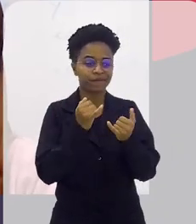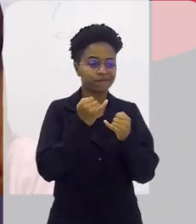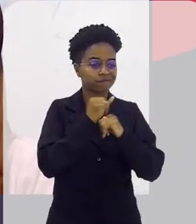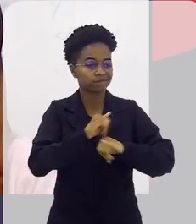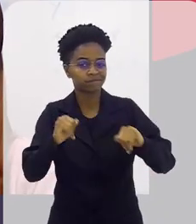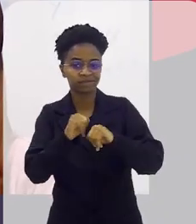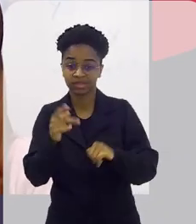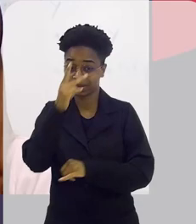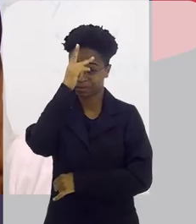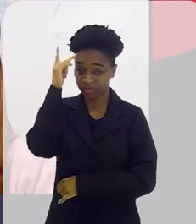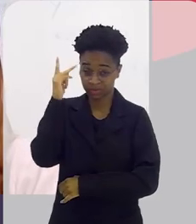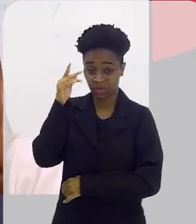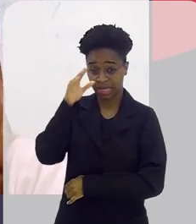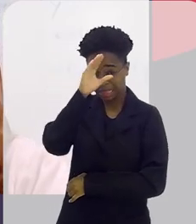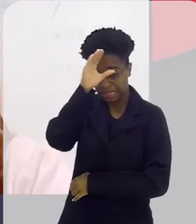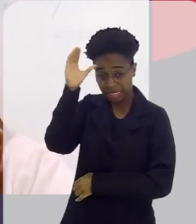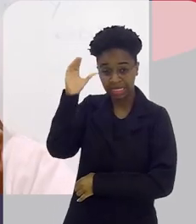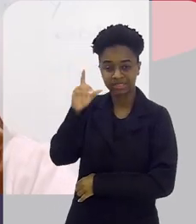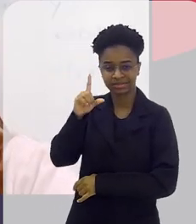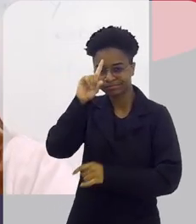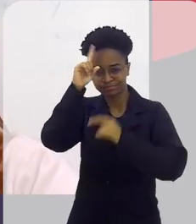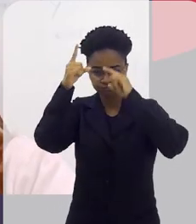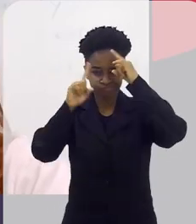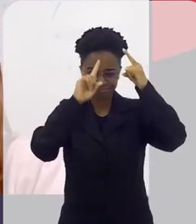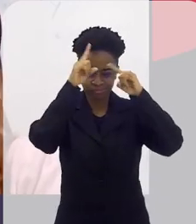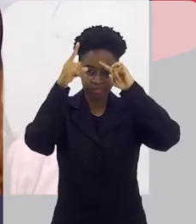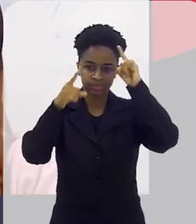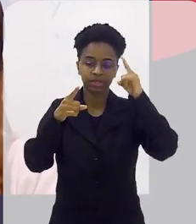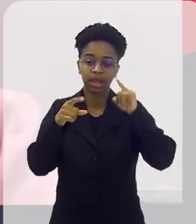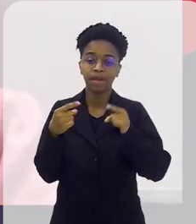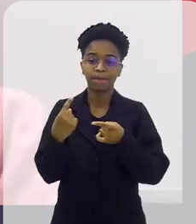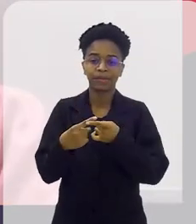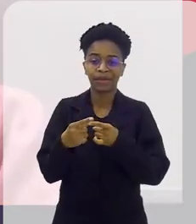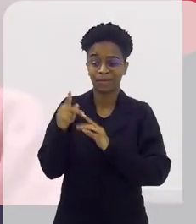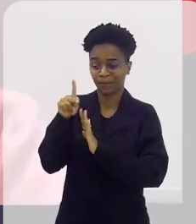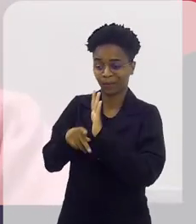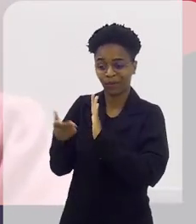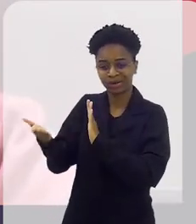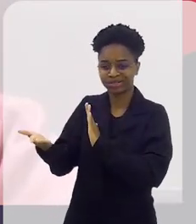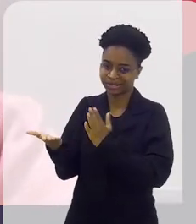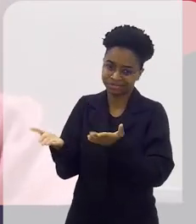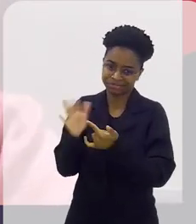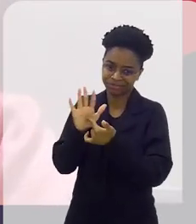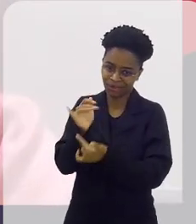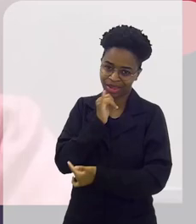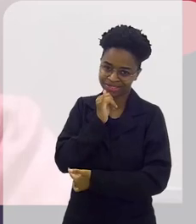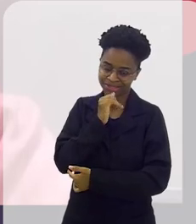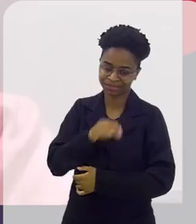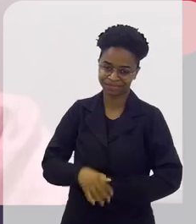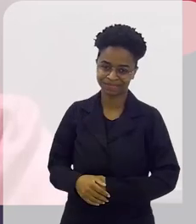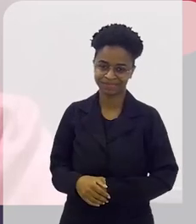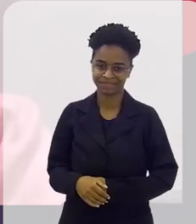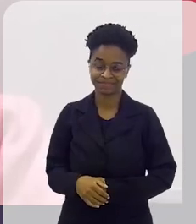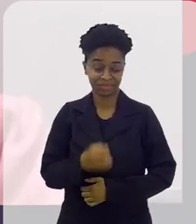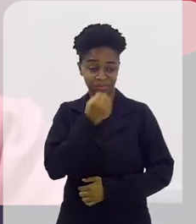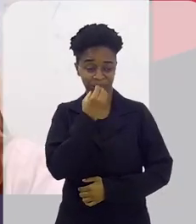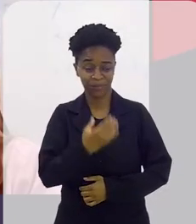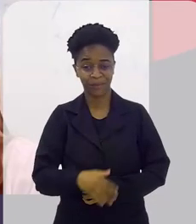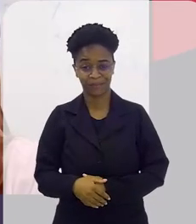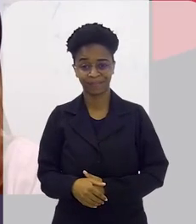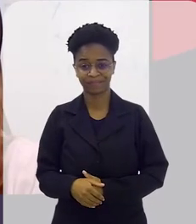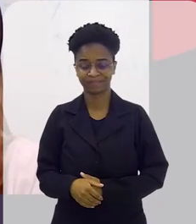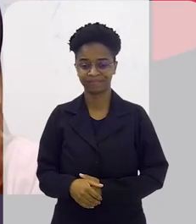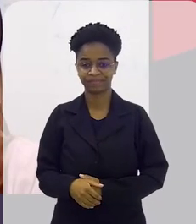os clientes, eles são bastante criativos, né? Esse projeto foi um exemplo. Que bom!